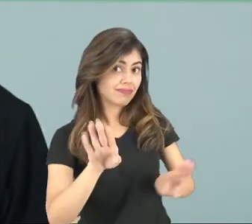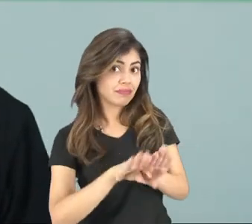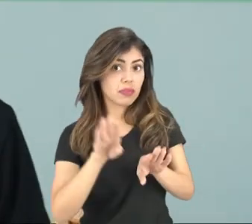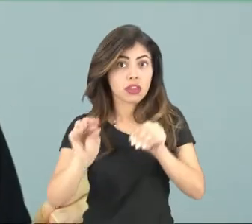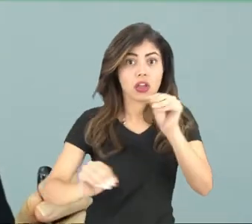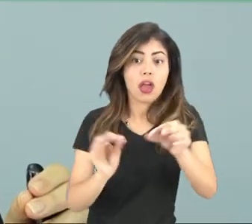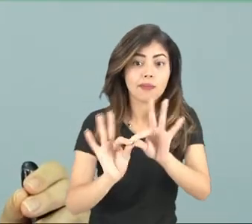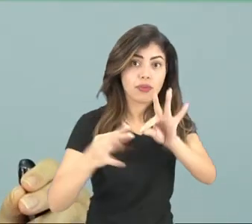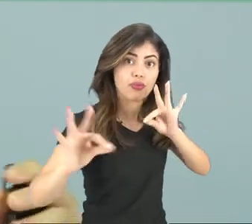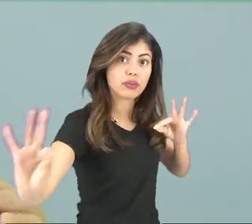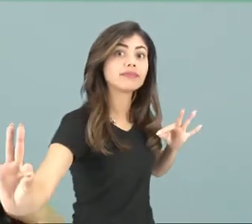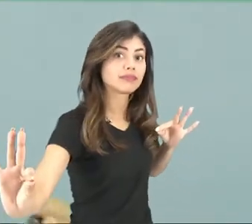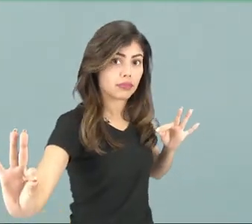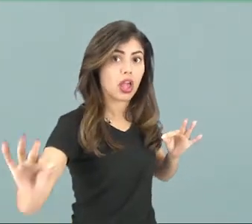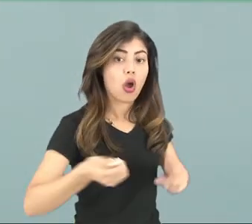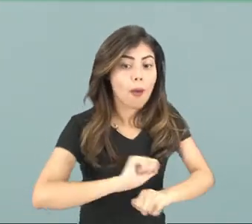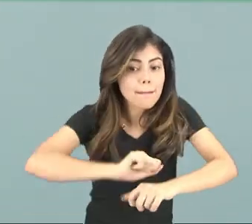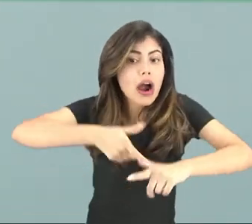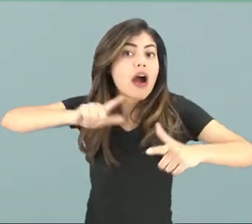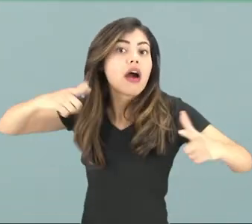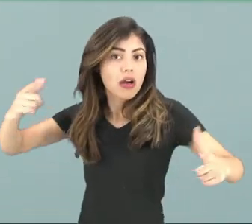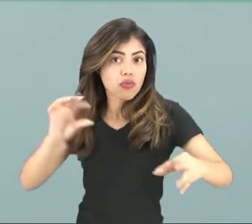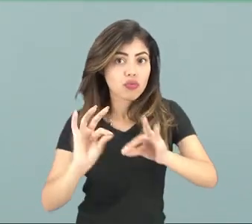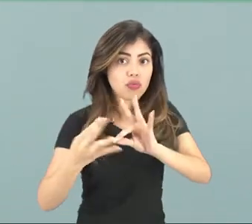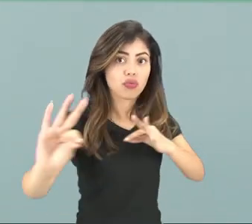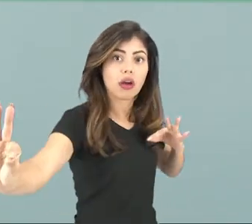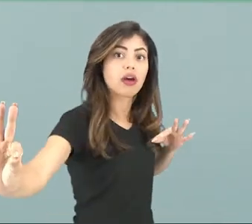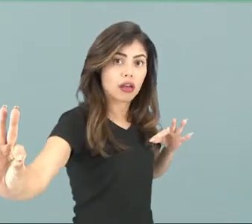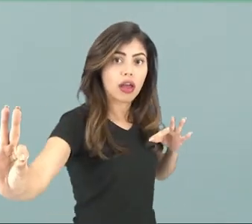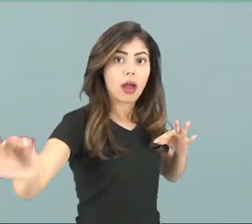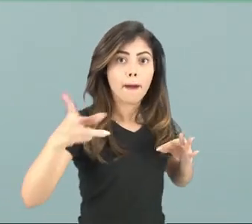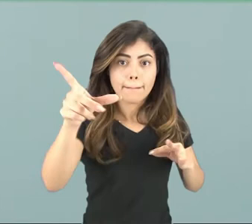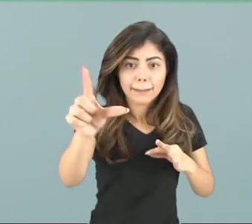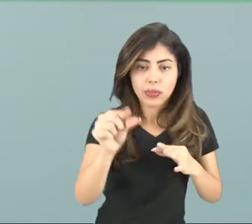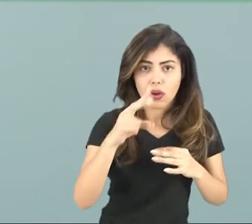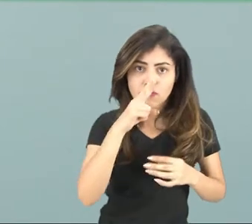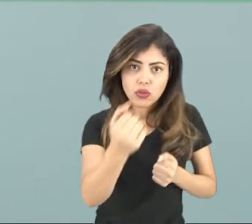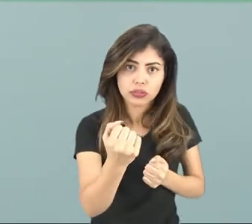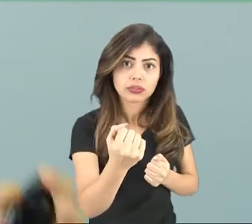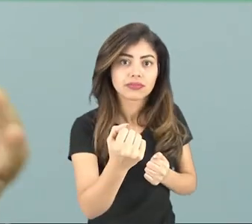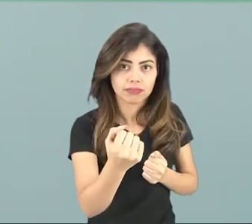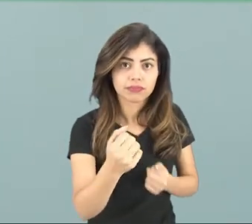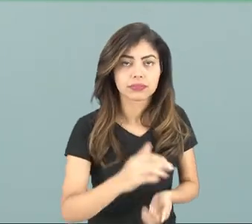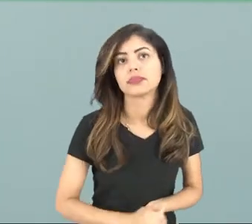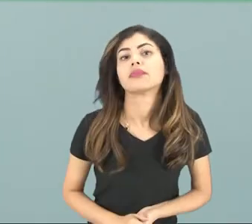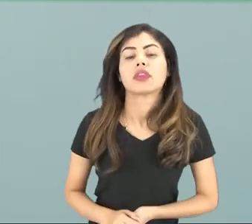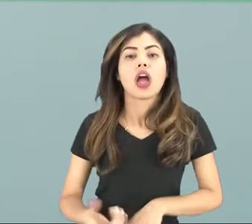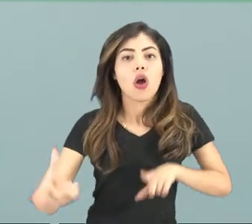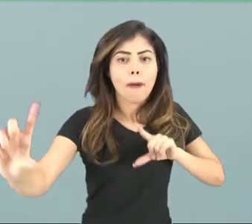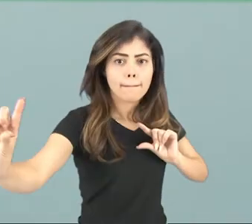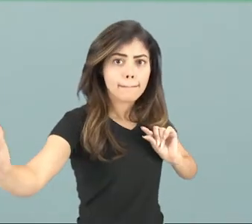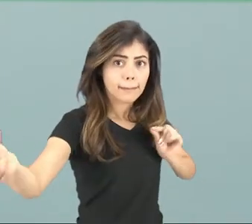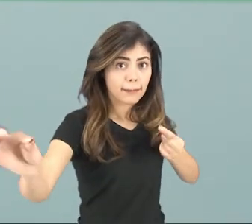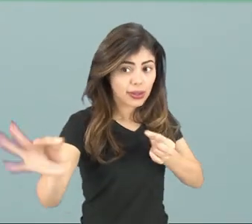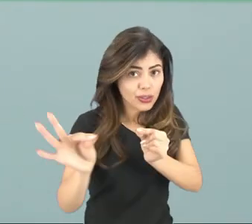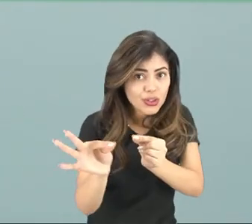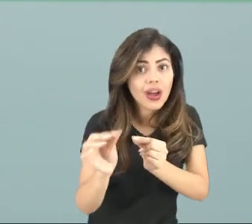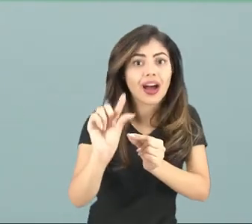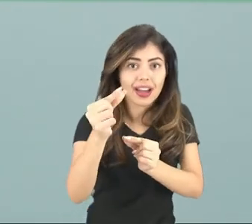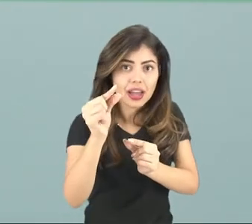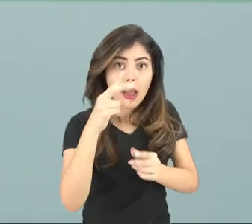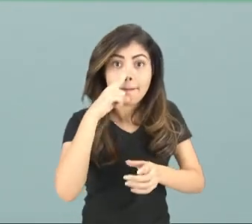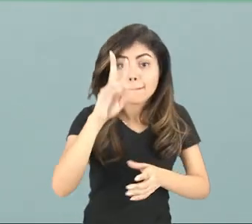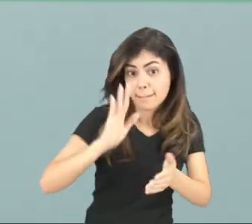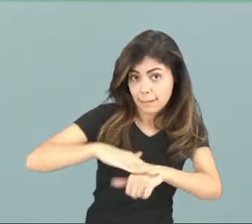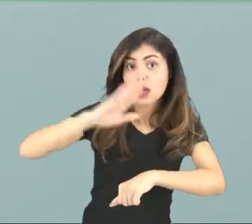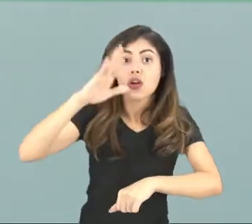proporcional à distância. Quanto maior a distância, menor a força. Inversamento proporcional. E quanto menor a distância, maior